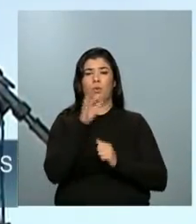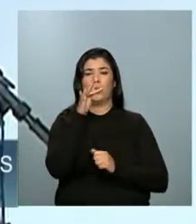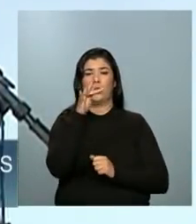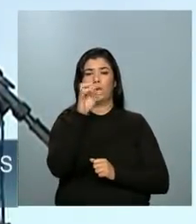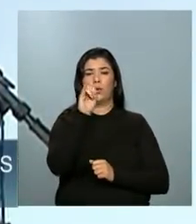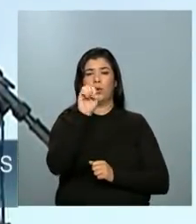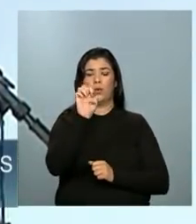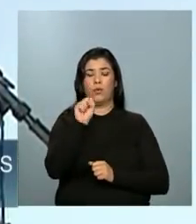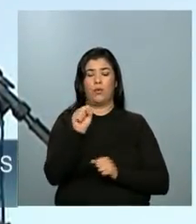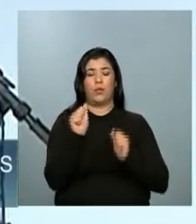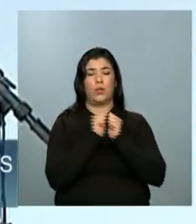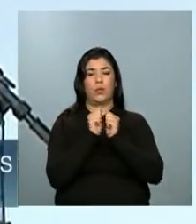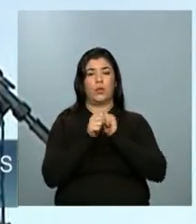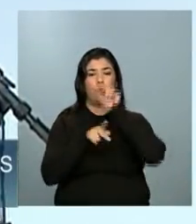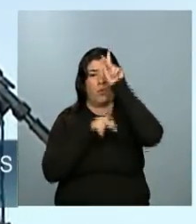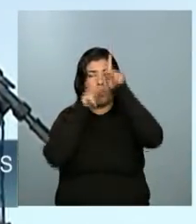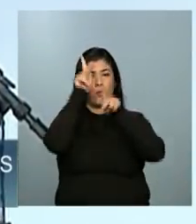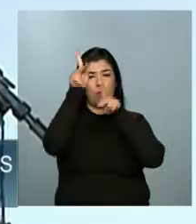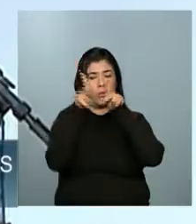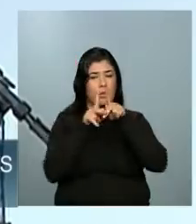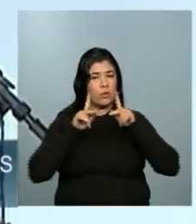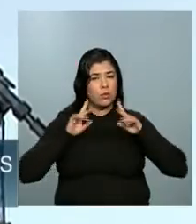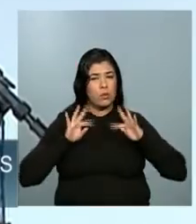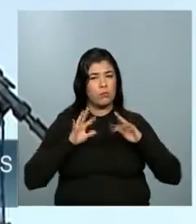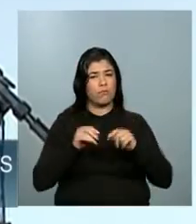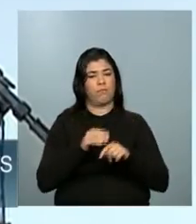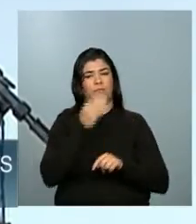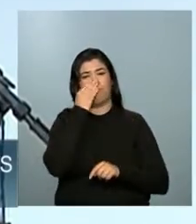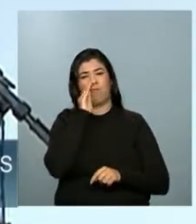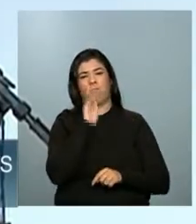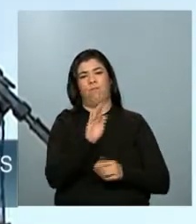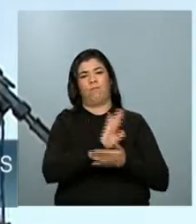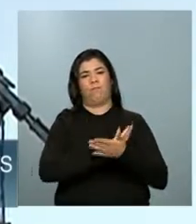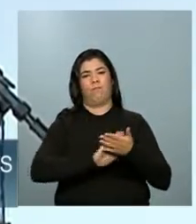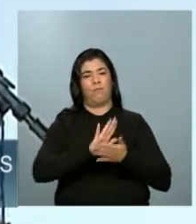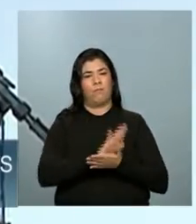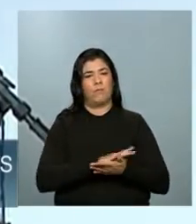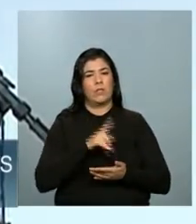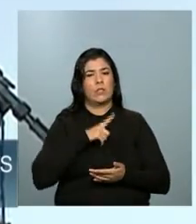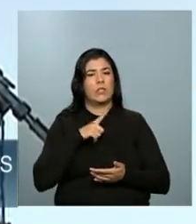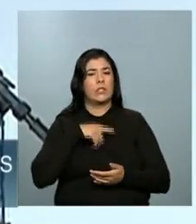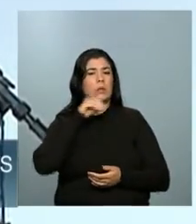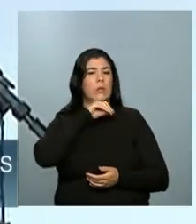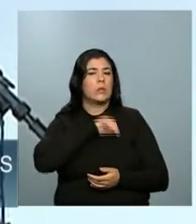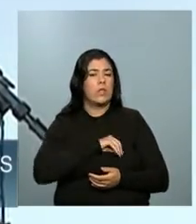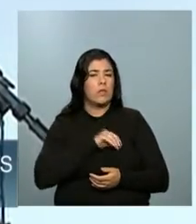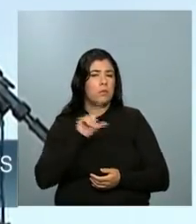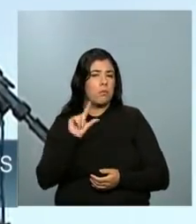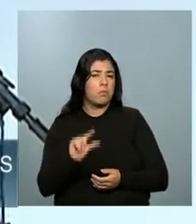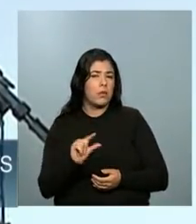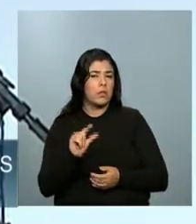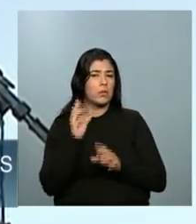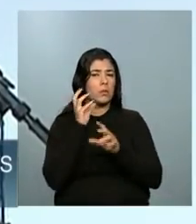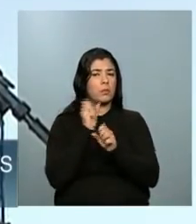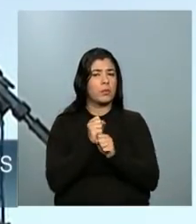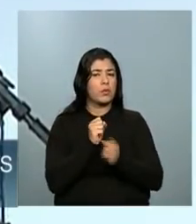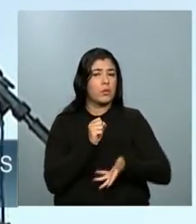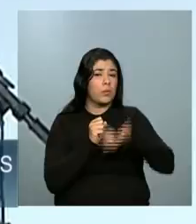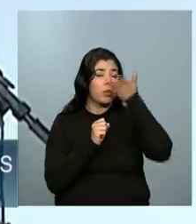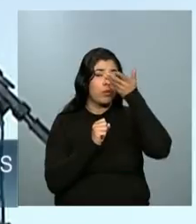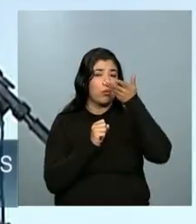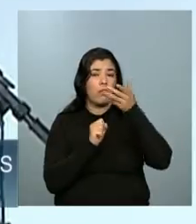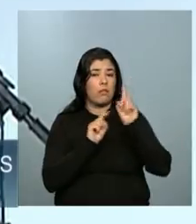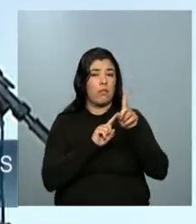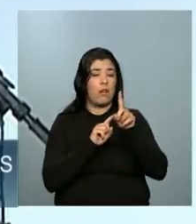toda a população do Brasil, não importando se tem alta renda, baixa renda, média renda, hoje o ensino superior no Brasil é